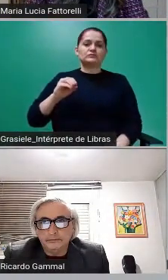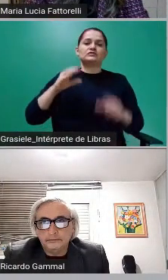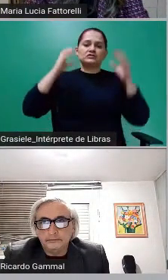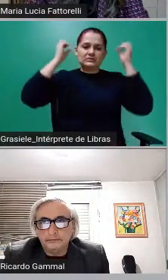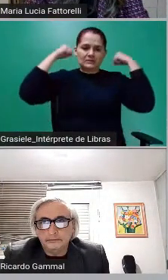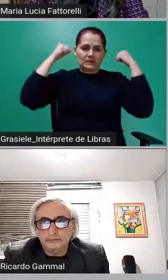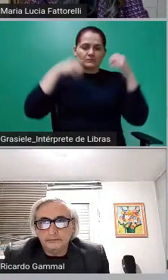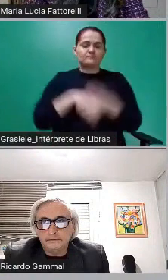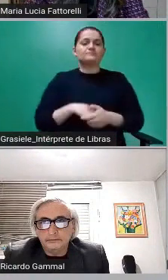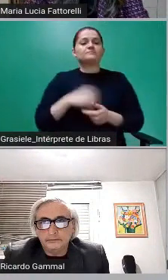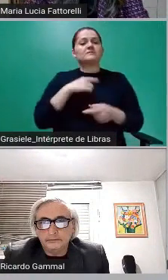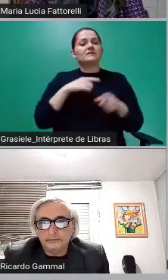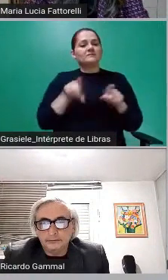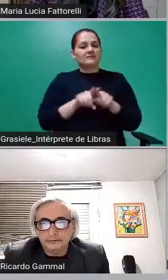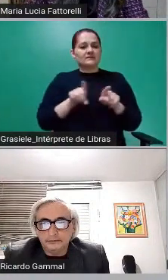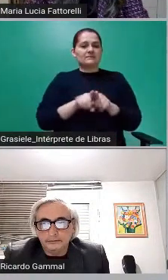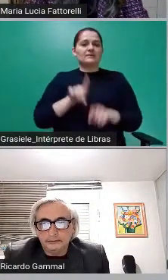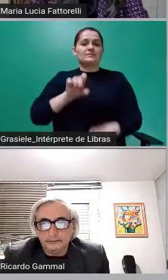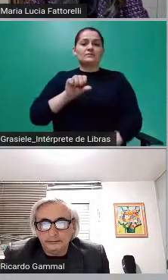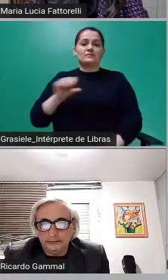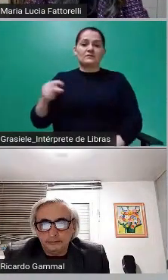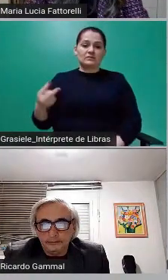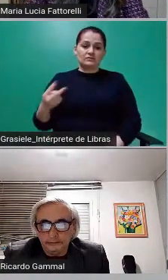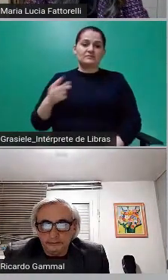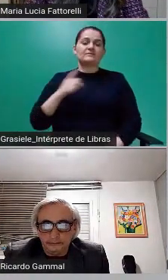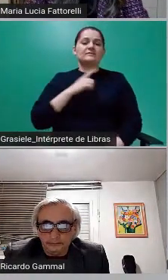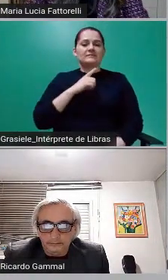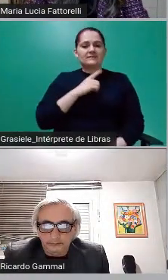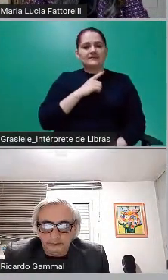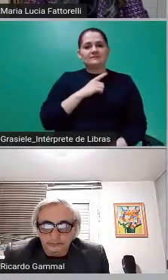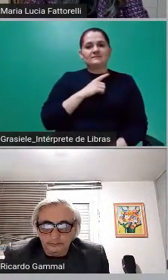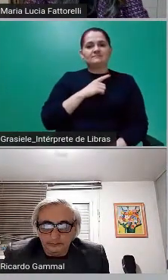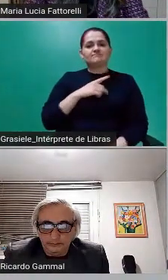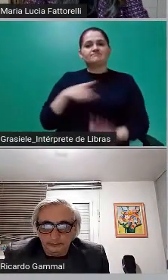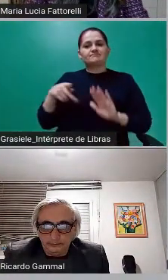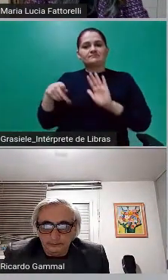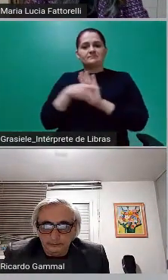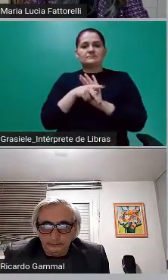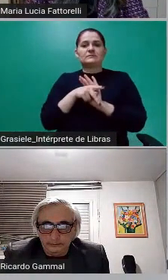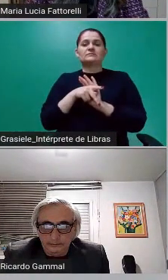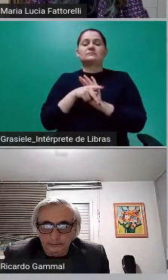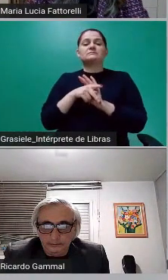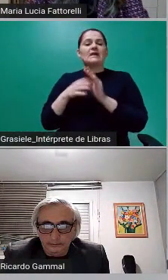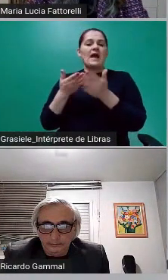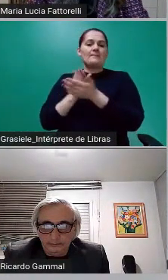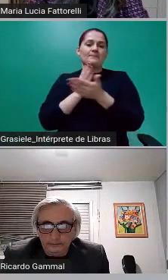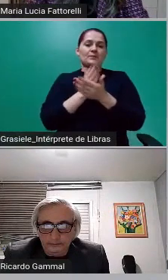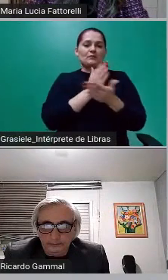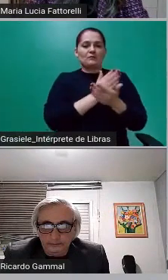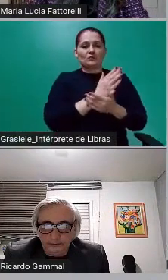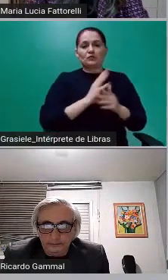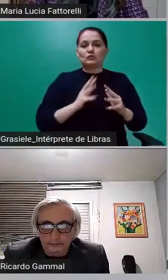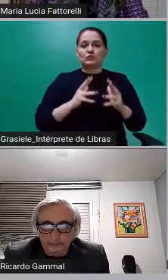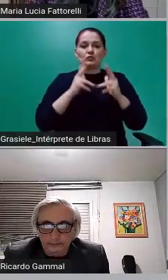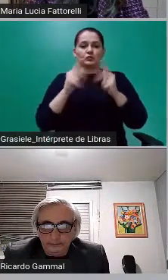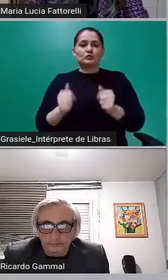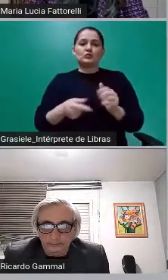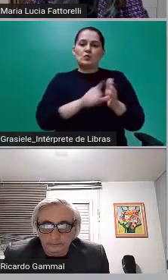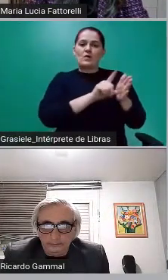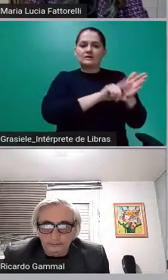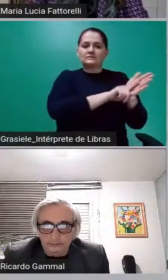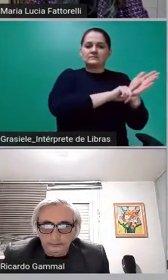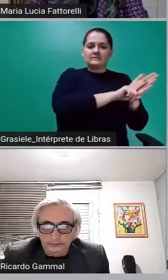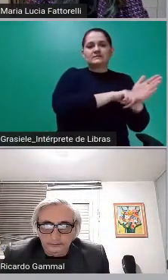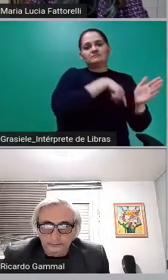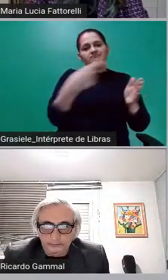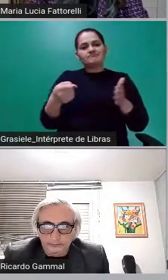Paulo, que aprofundou e ratificou tudo que foi apurado na CPI dos Precatórios no